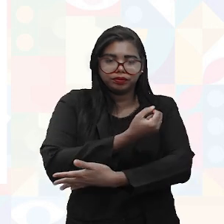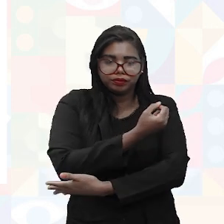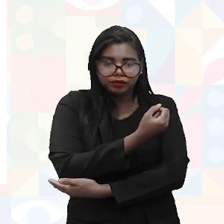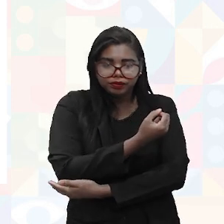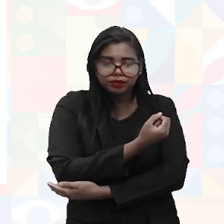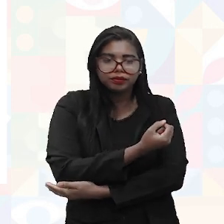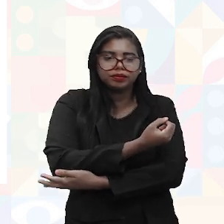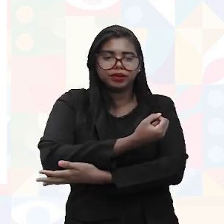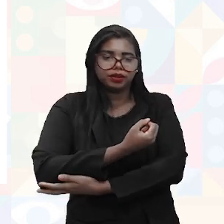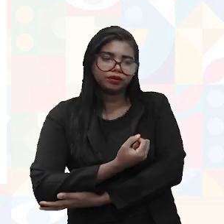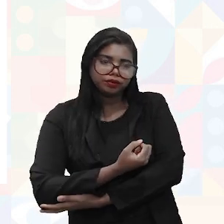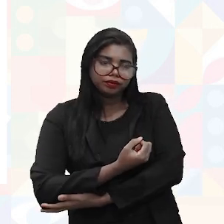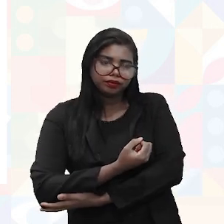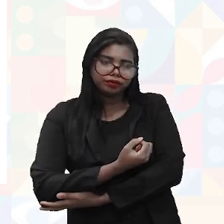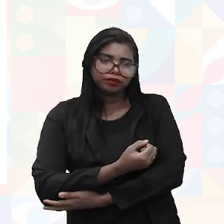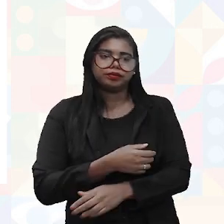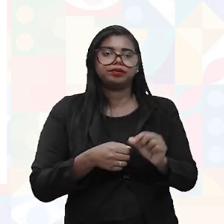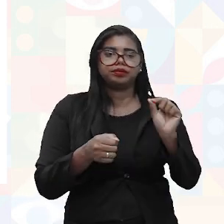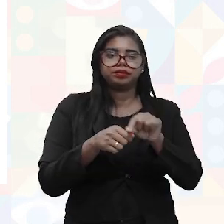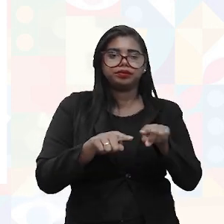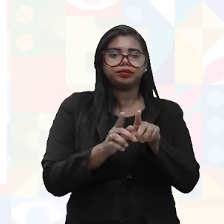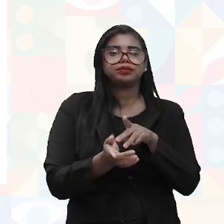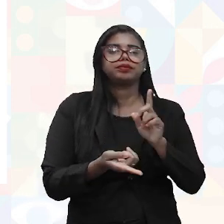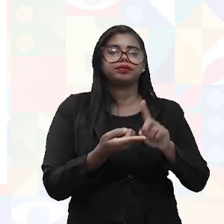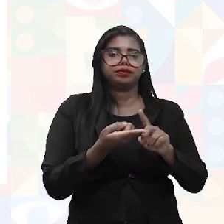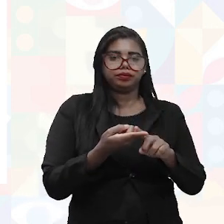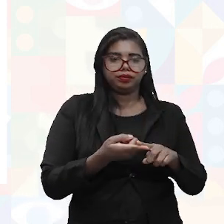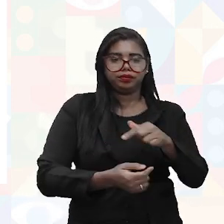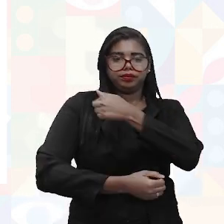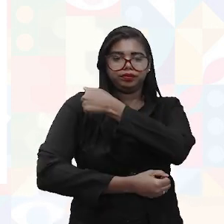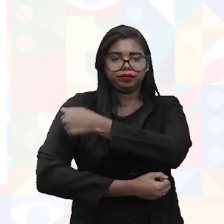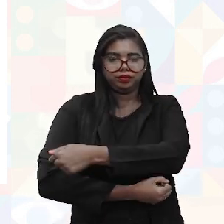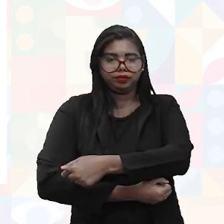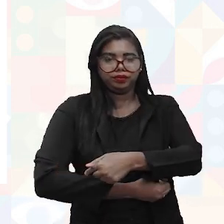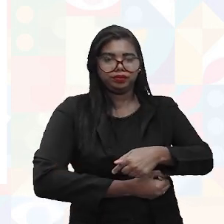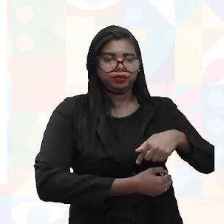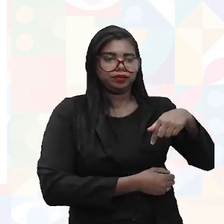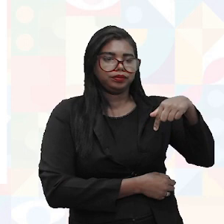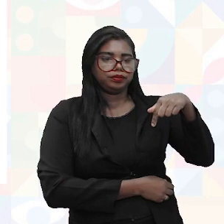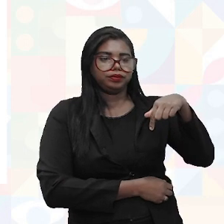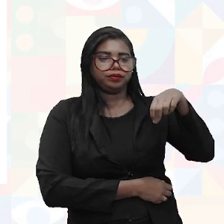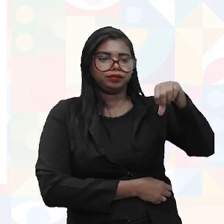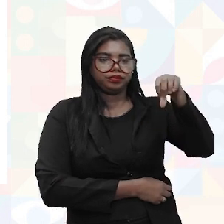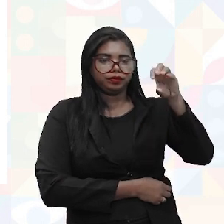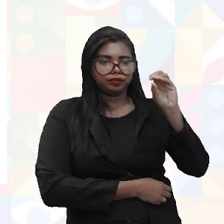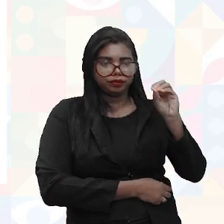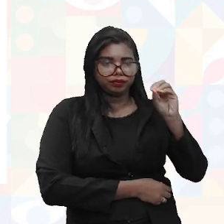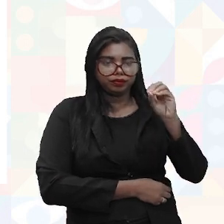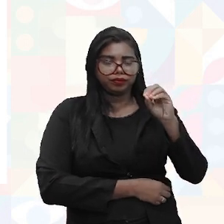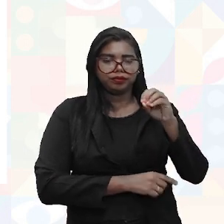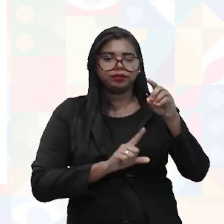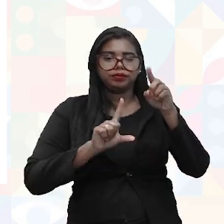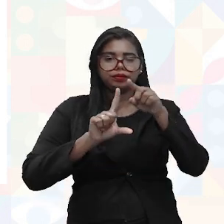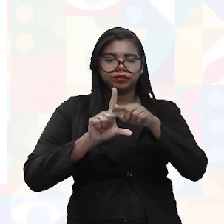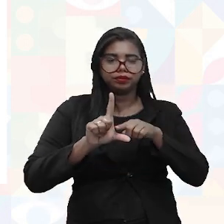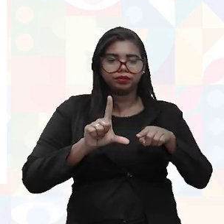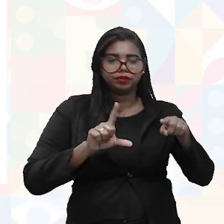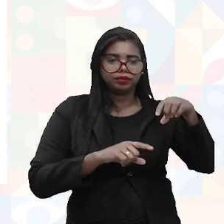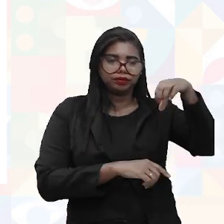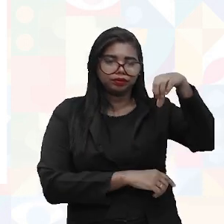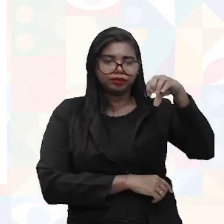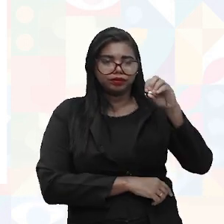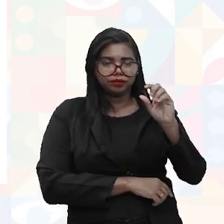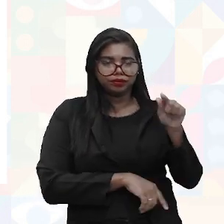cotovelo. E fazer um ângulo, ou seja, de 90 graus. E aí a gente tem os joelhos